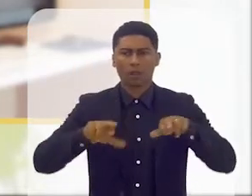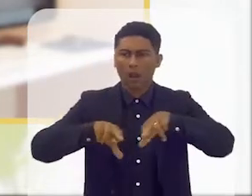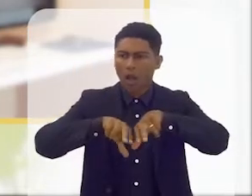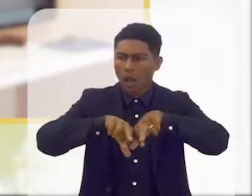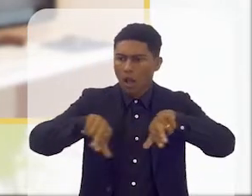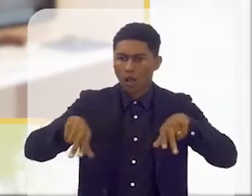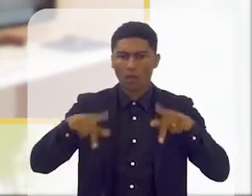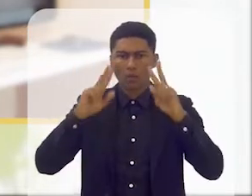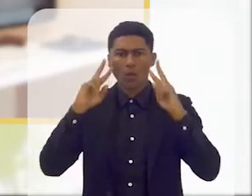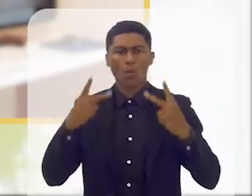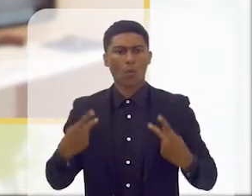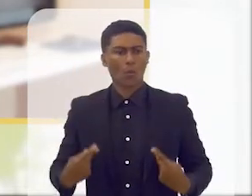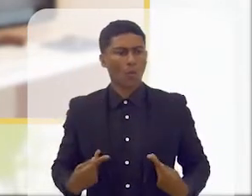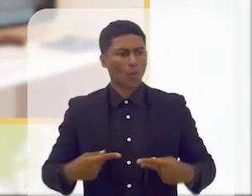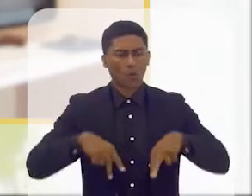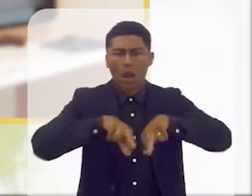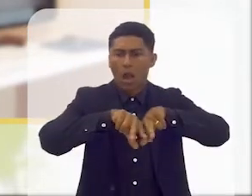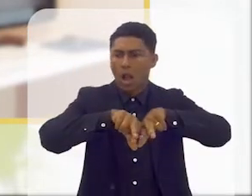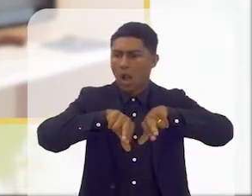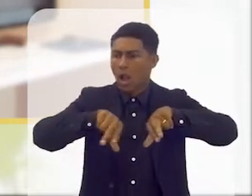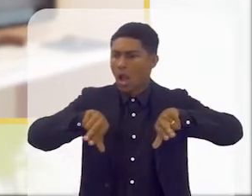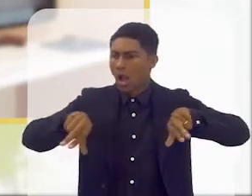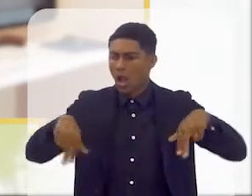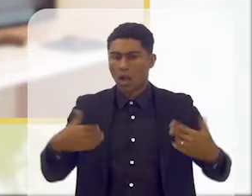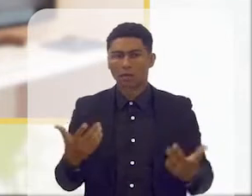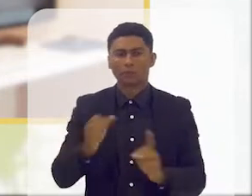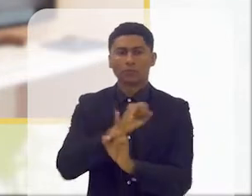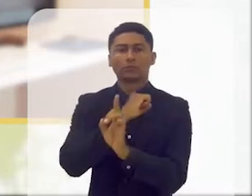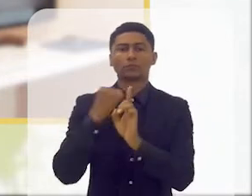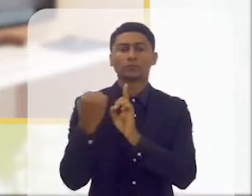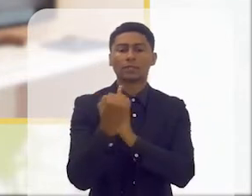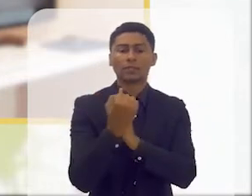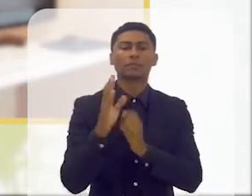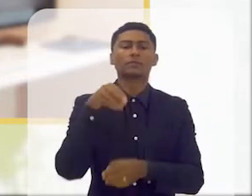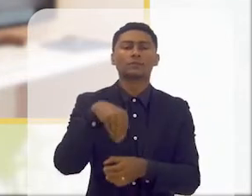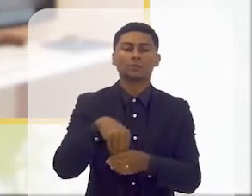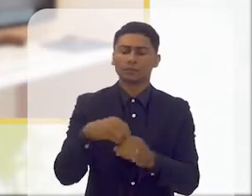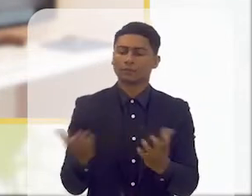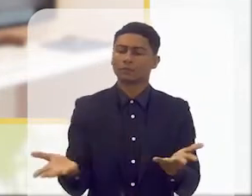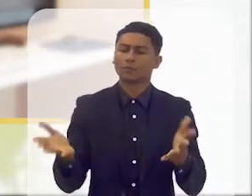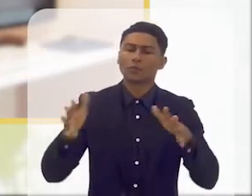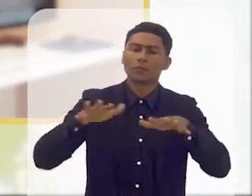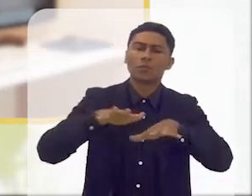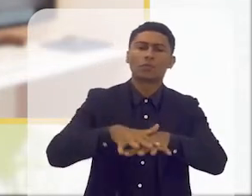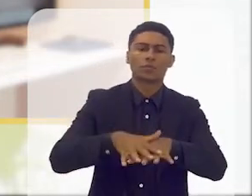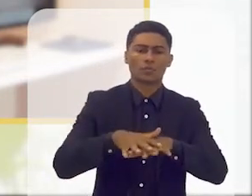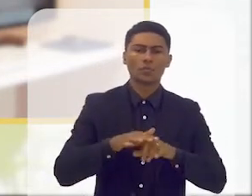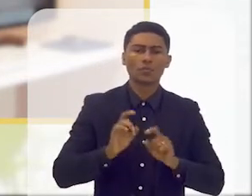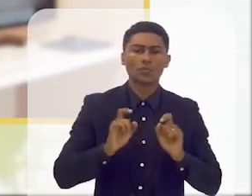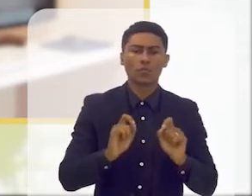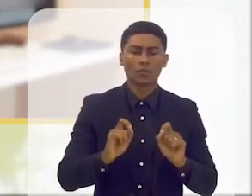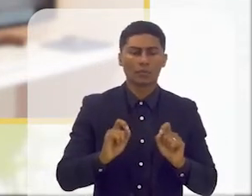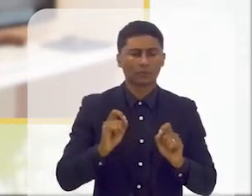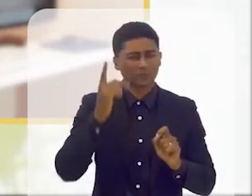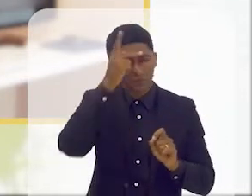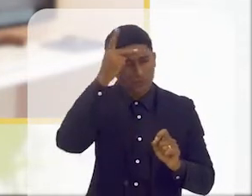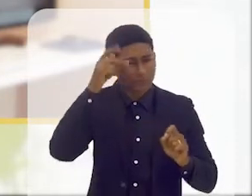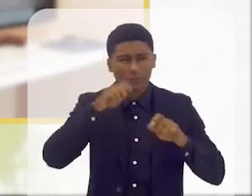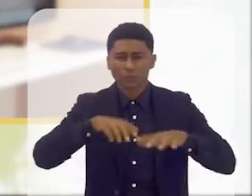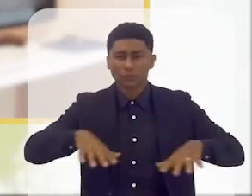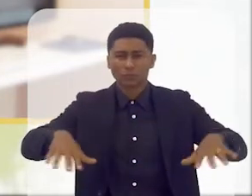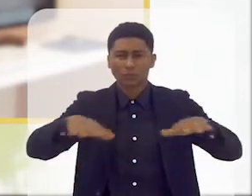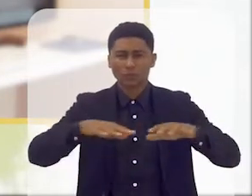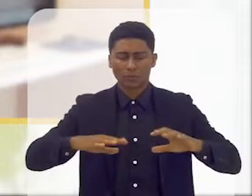diversidade do ser humano, acredito que uma sociedade inclusiva é aquela onde todos os cidadãos